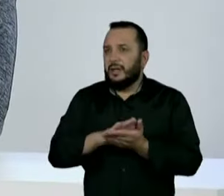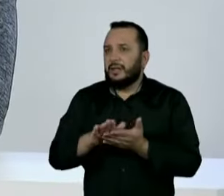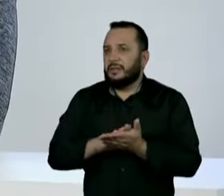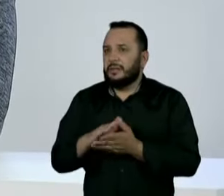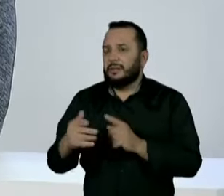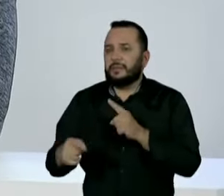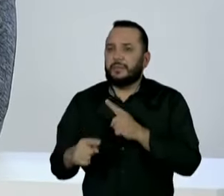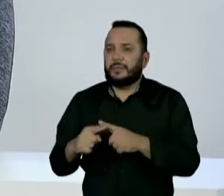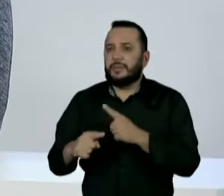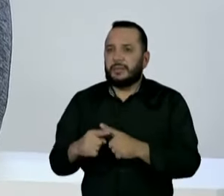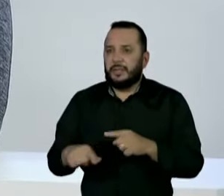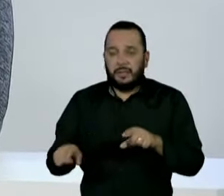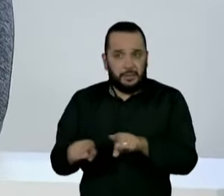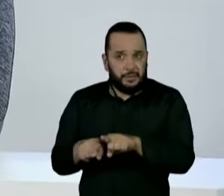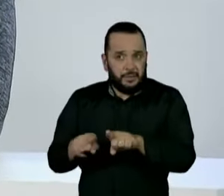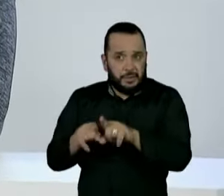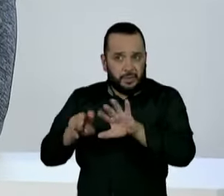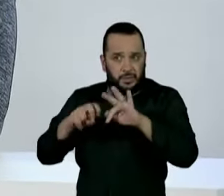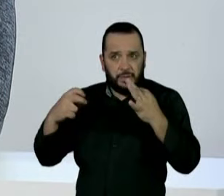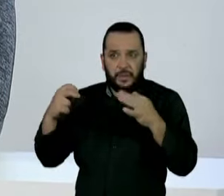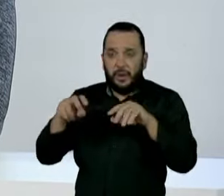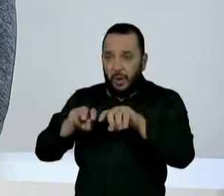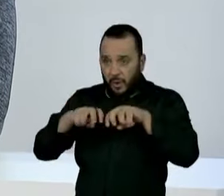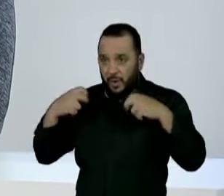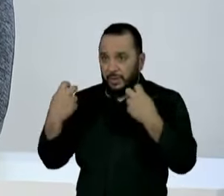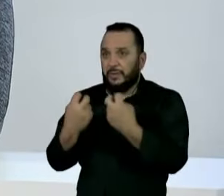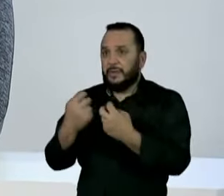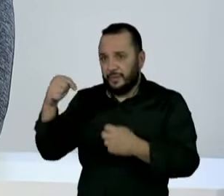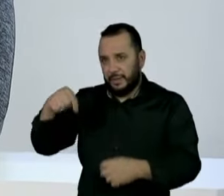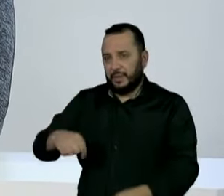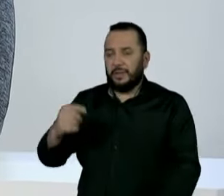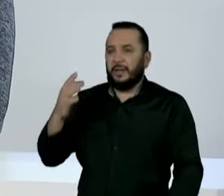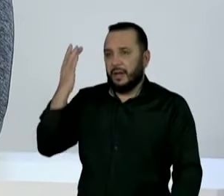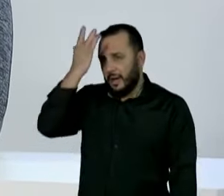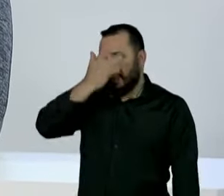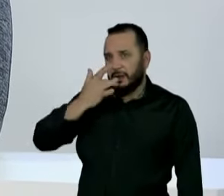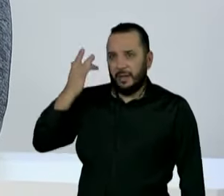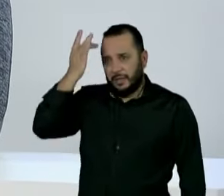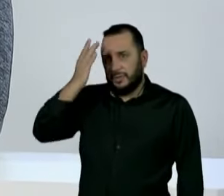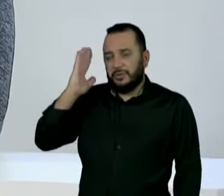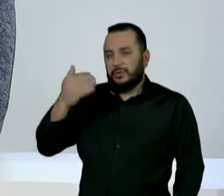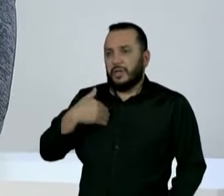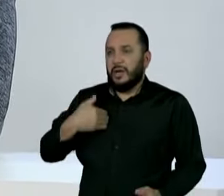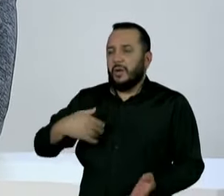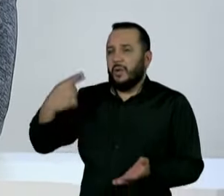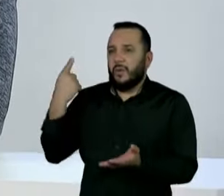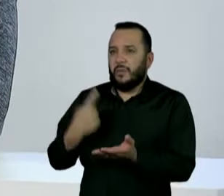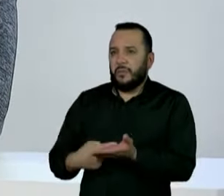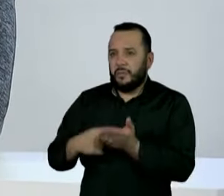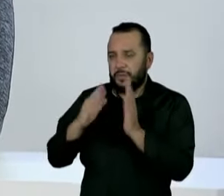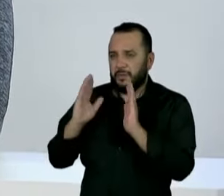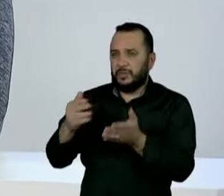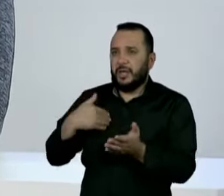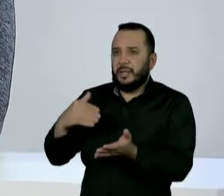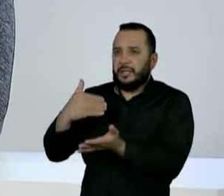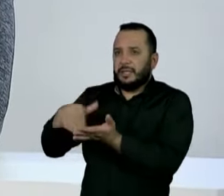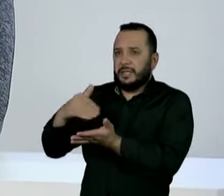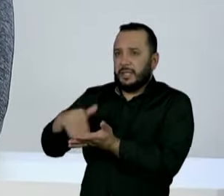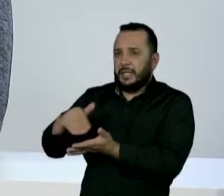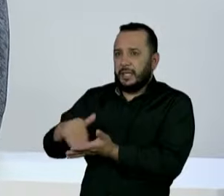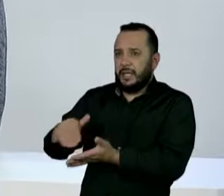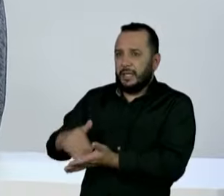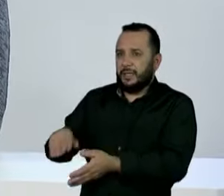coisa é, no Roda Viva, que o Haddad assumiu um compromisso em relação ao secretariado dele, disse que vai preparar uma meta,